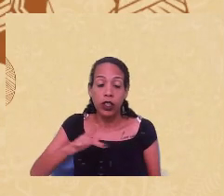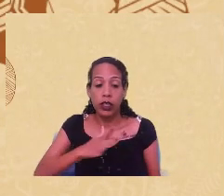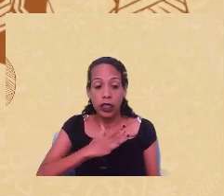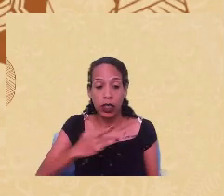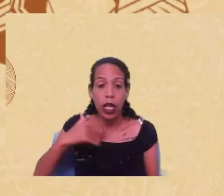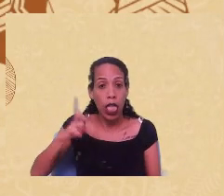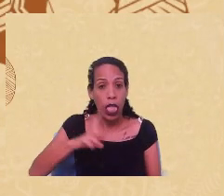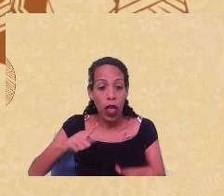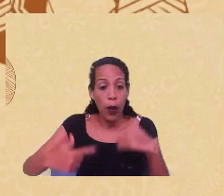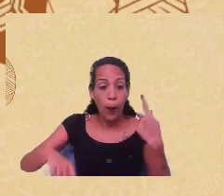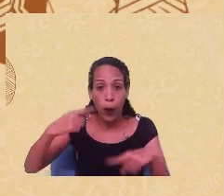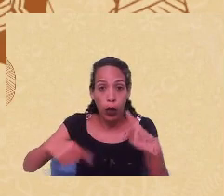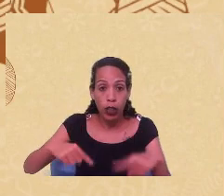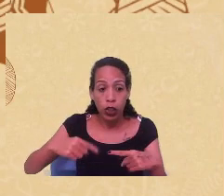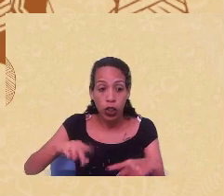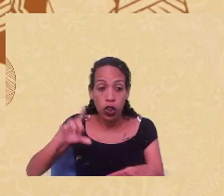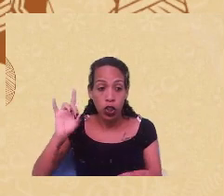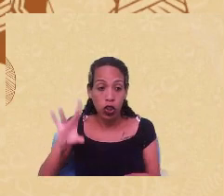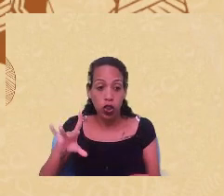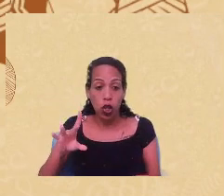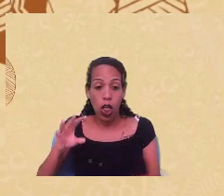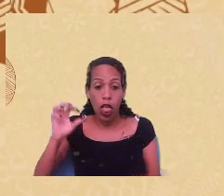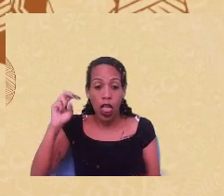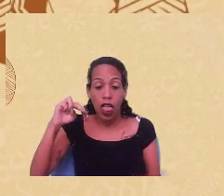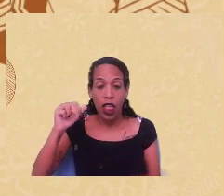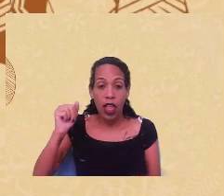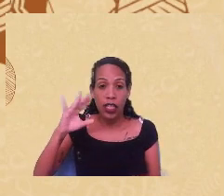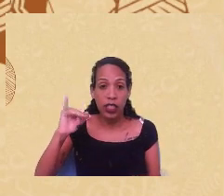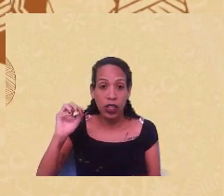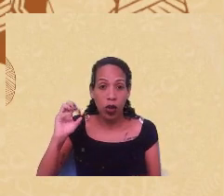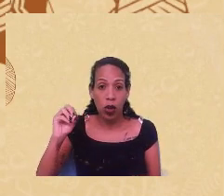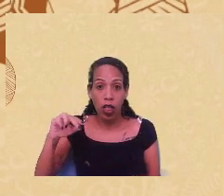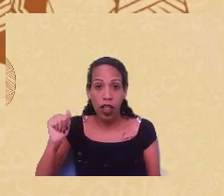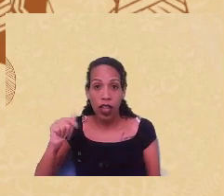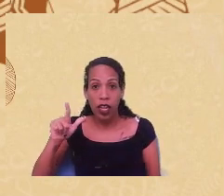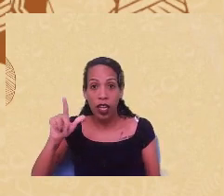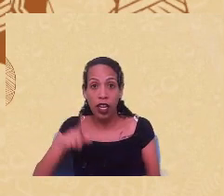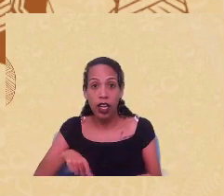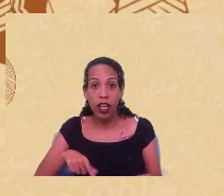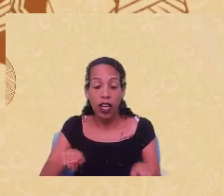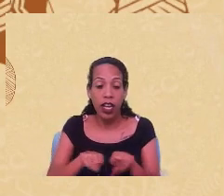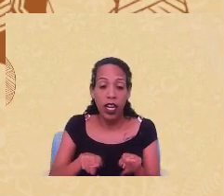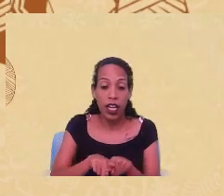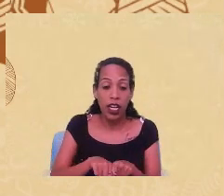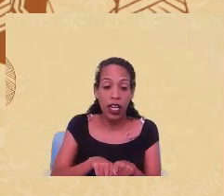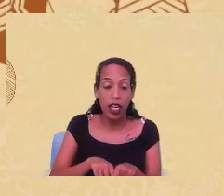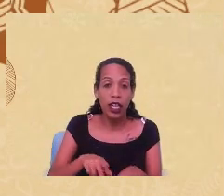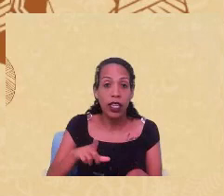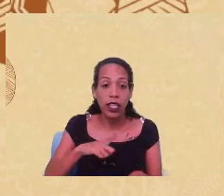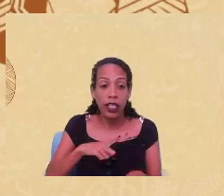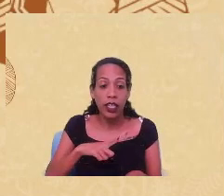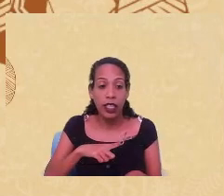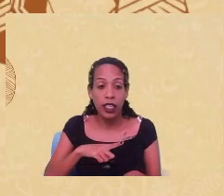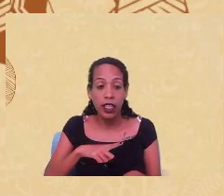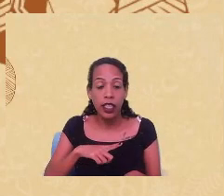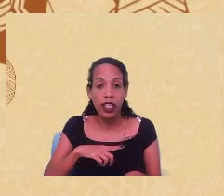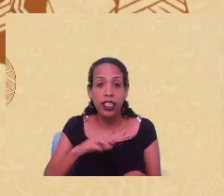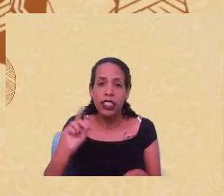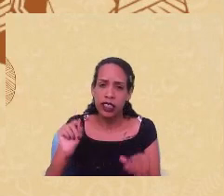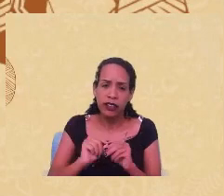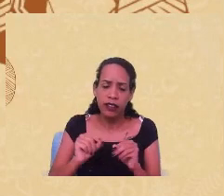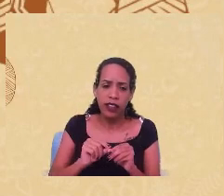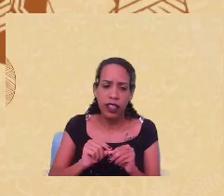não só a política nacional de saúde integral da população negra, mas ele tem políticas para criança e adolescente, para homens,